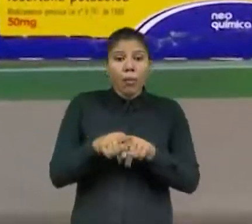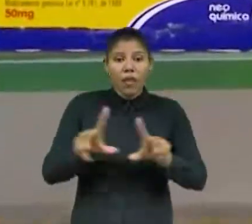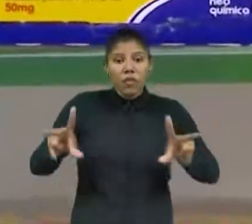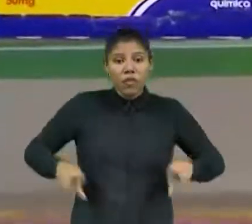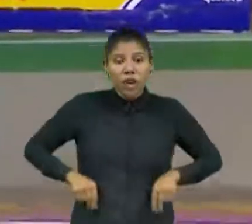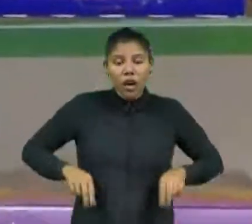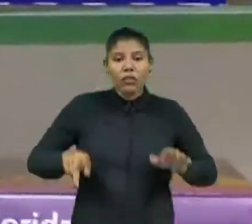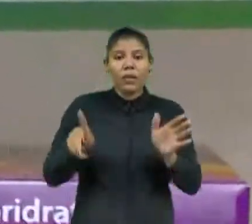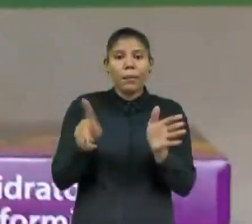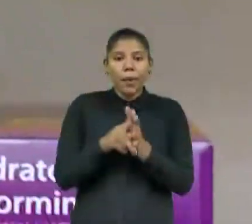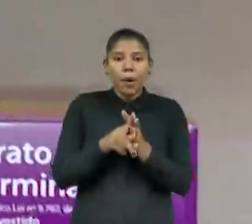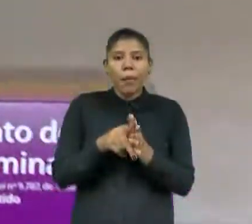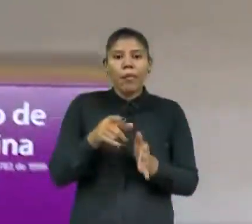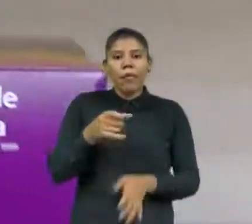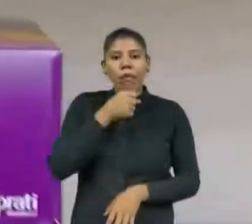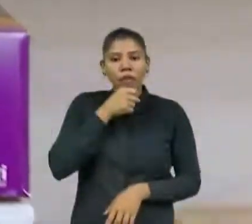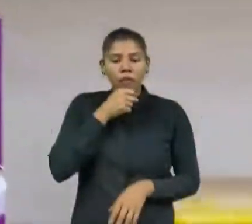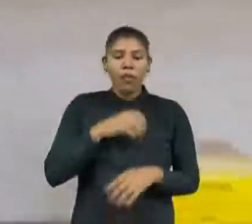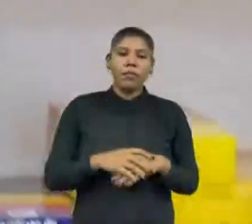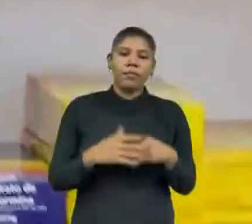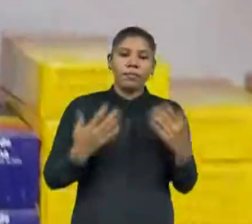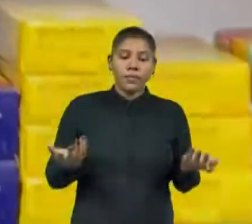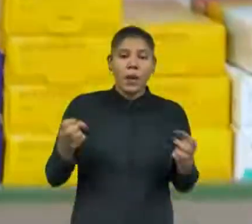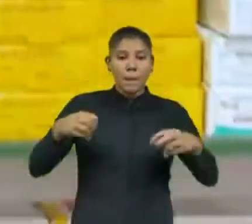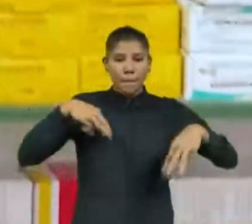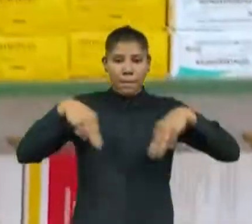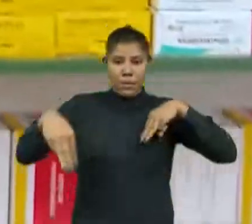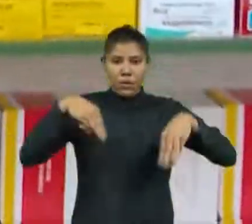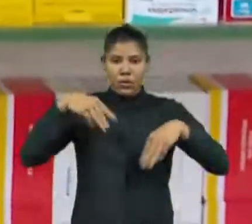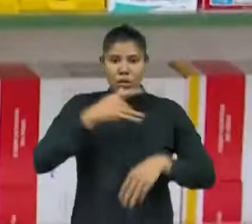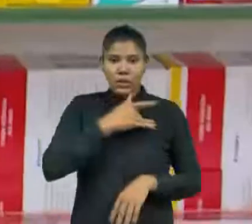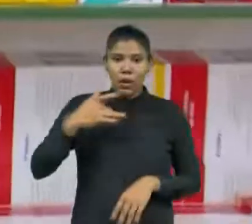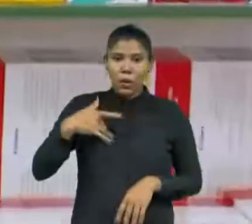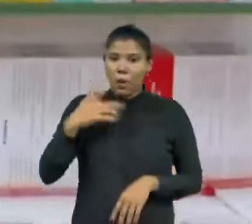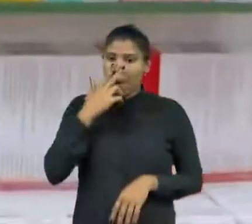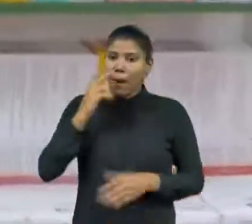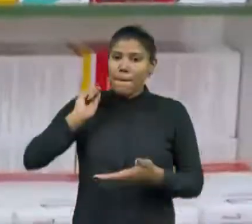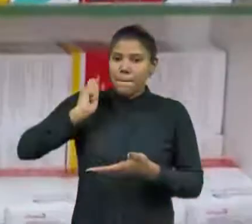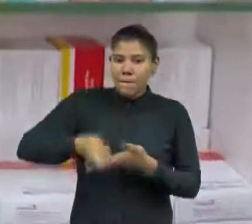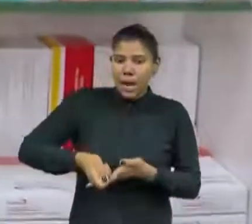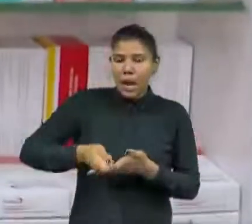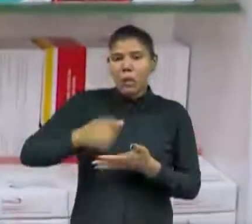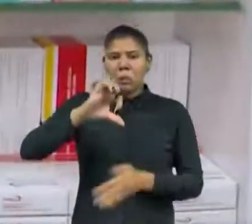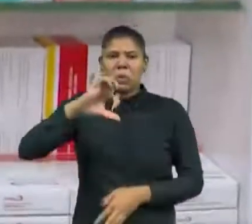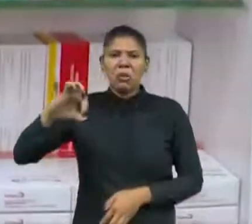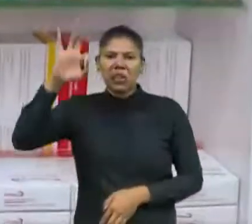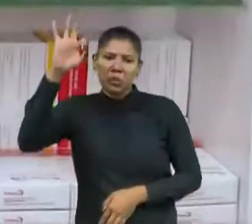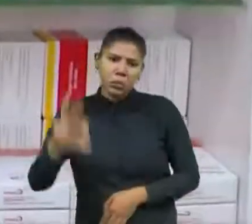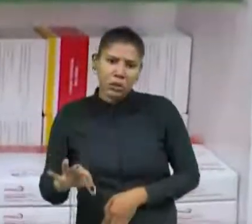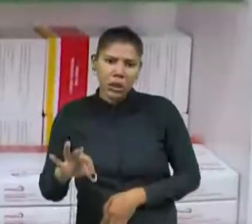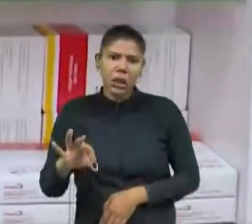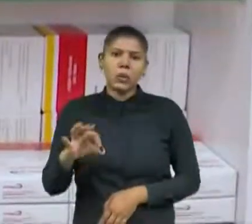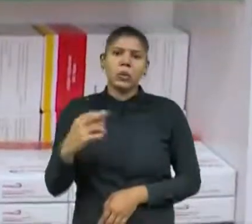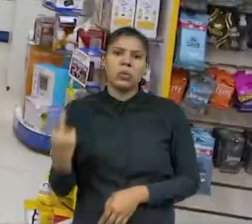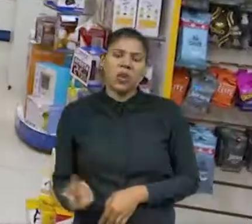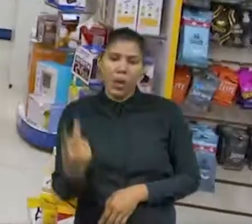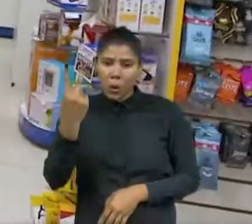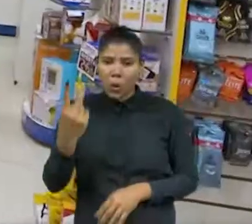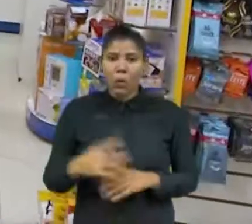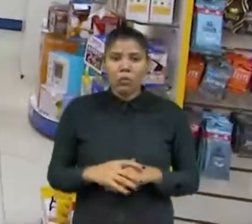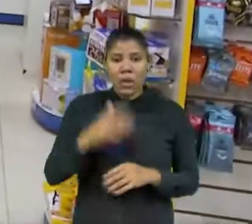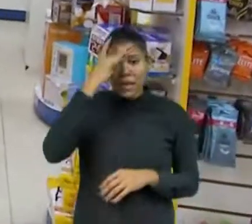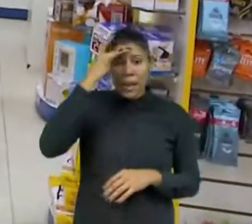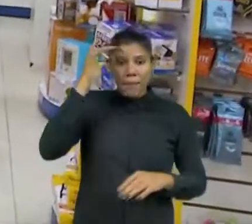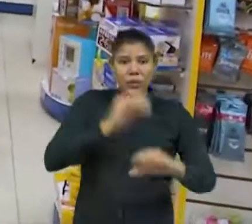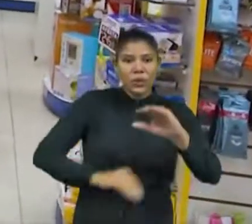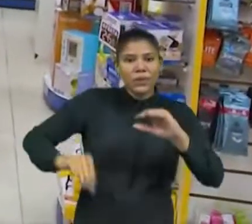casos, o Ministério da Saúde paga parte do valor dos medicamentos, até 90% do valor de referência tabelado. E o cidadão paga